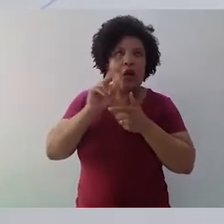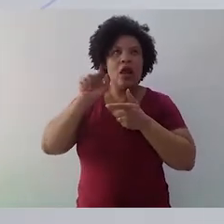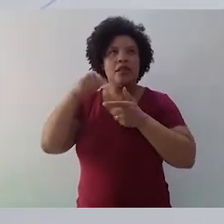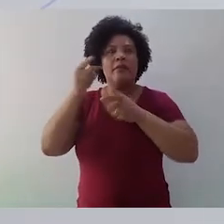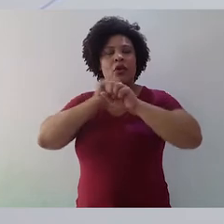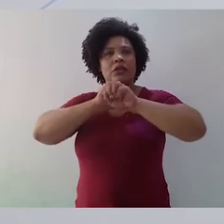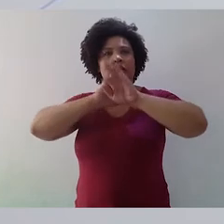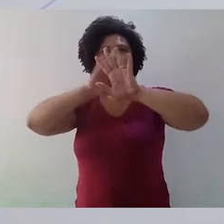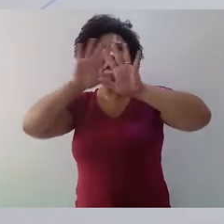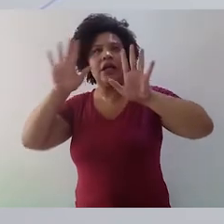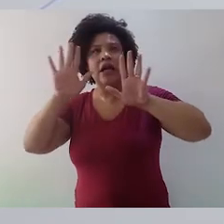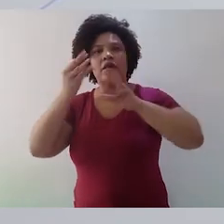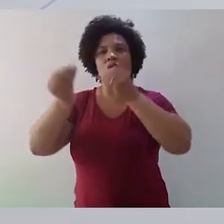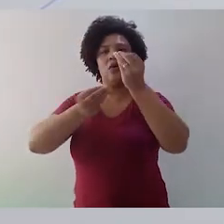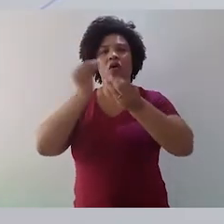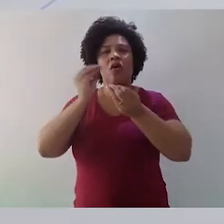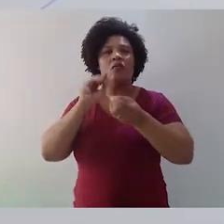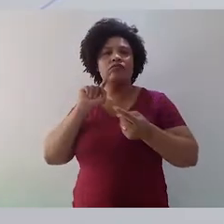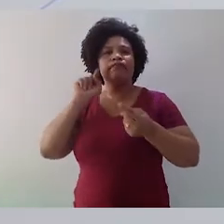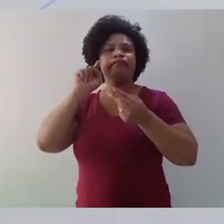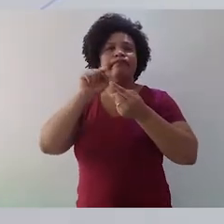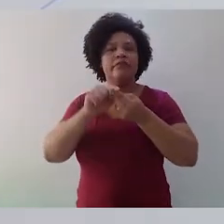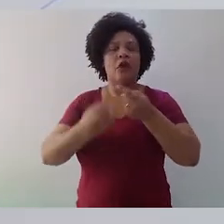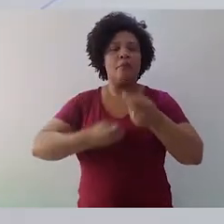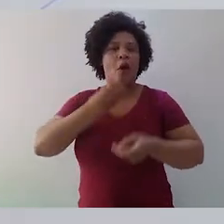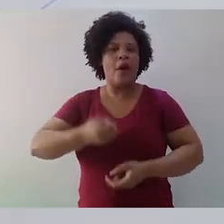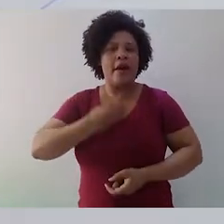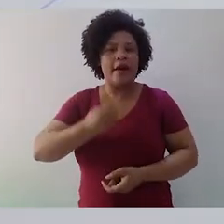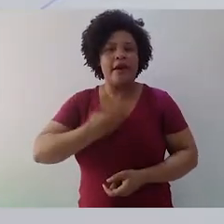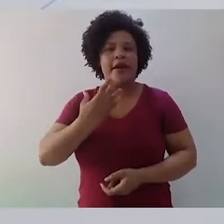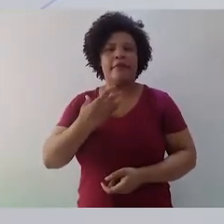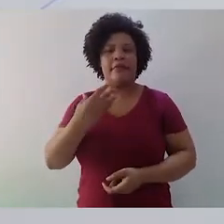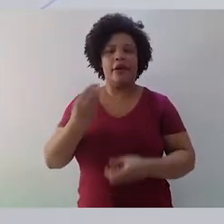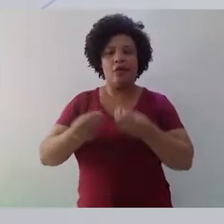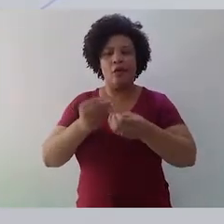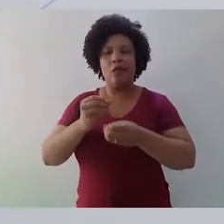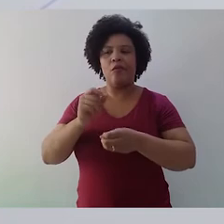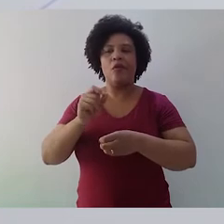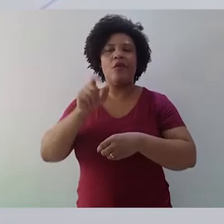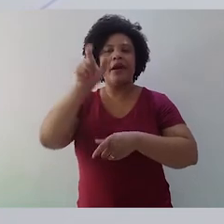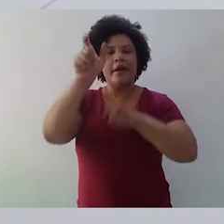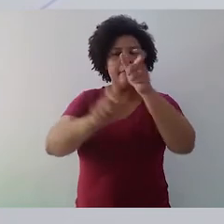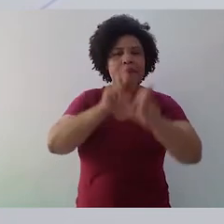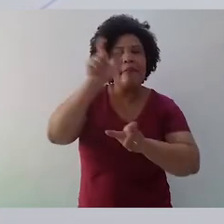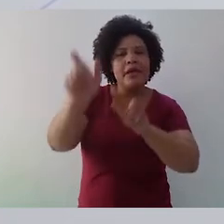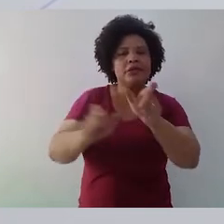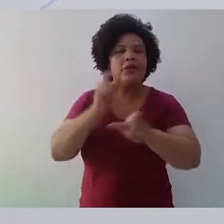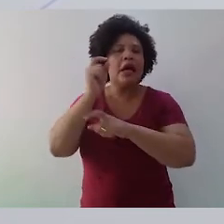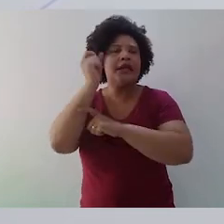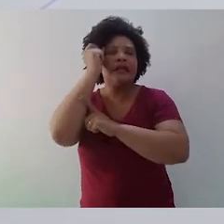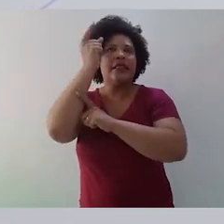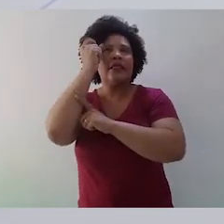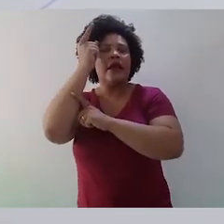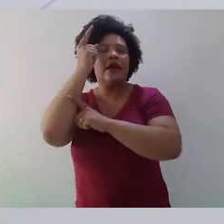como que eu faço o fecho de um determinado poema, como que eu introduzo os personagens ou ideias. Então, o escritor